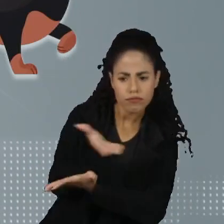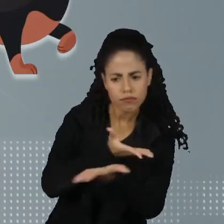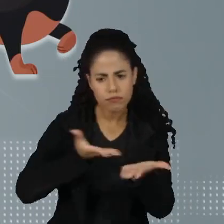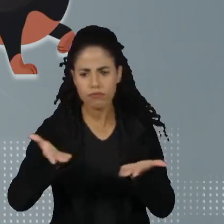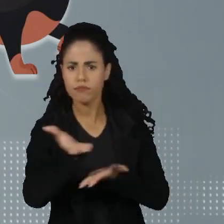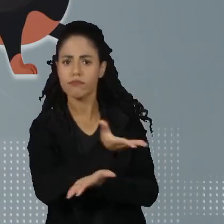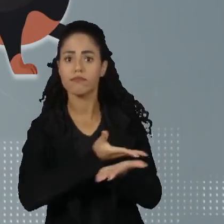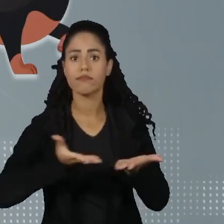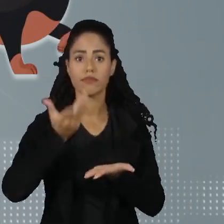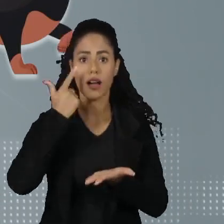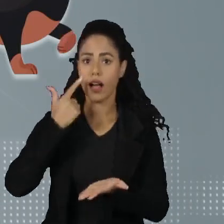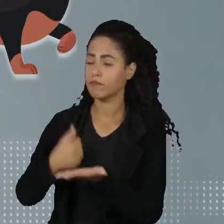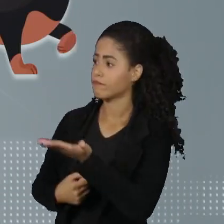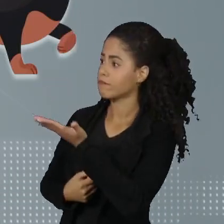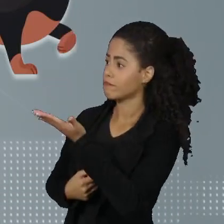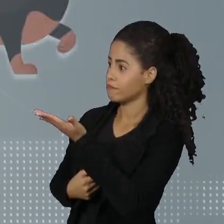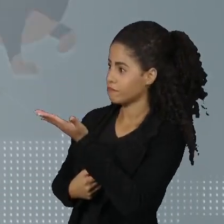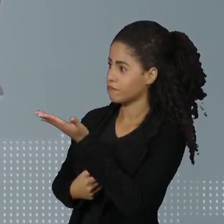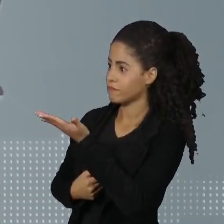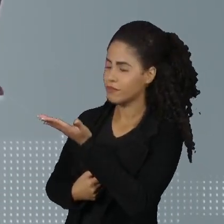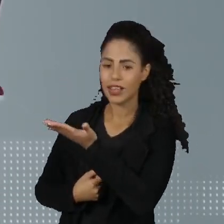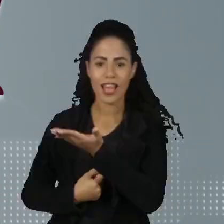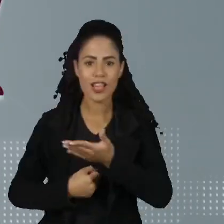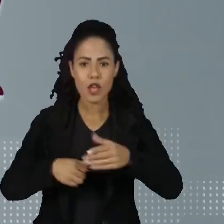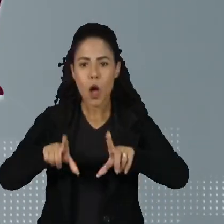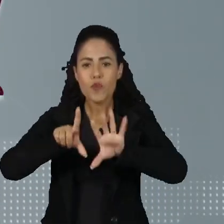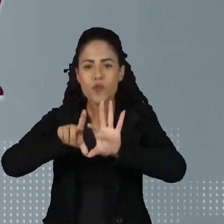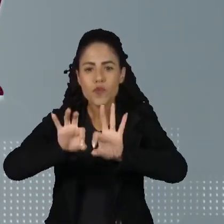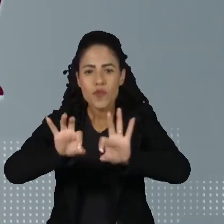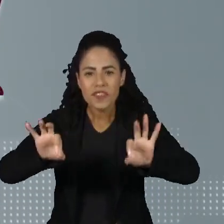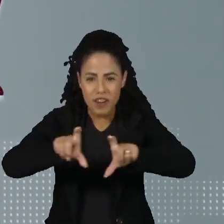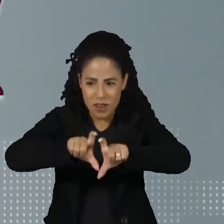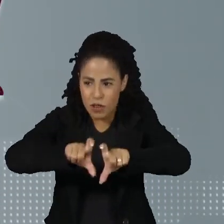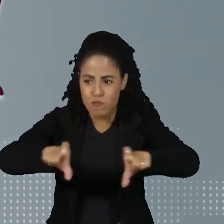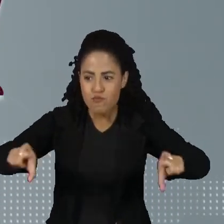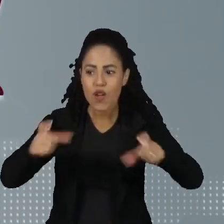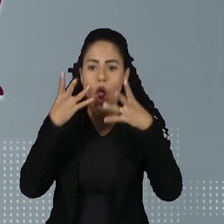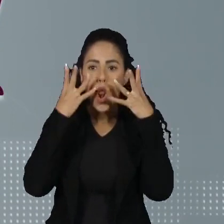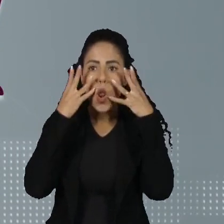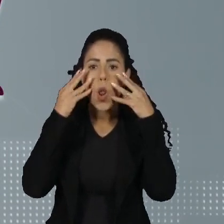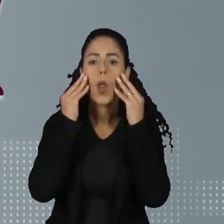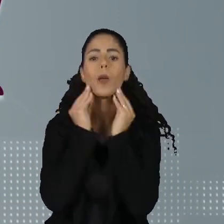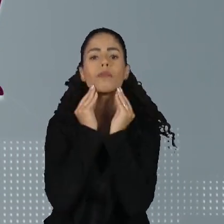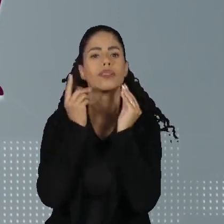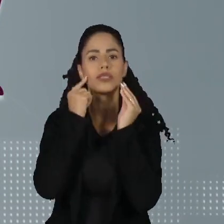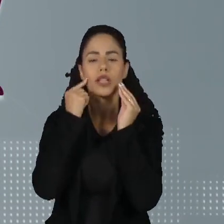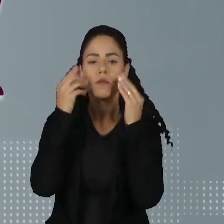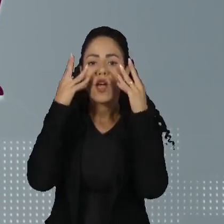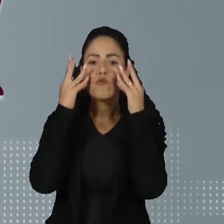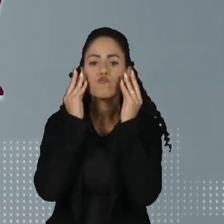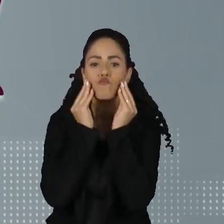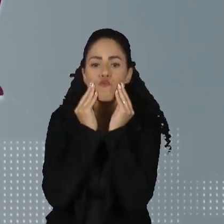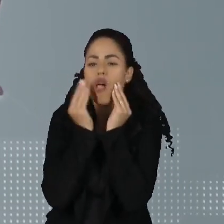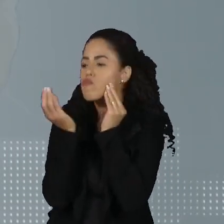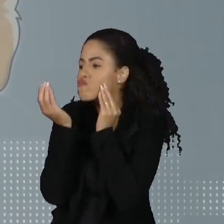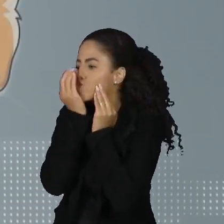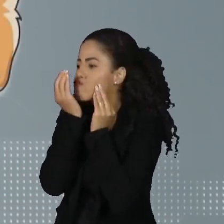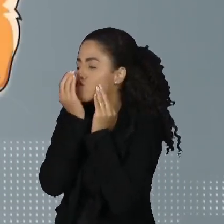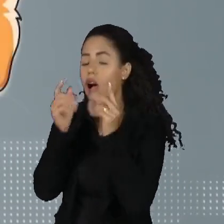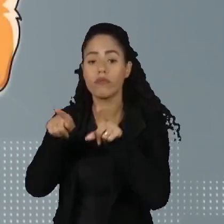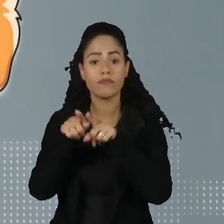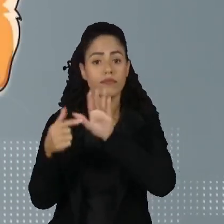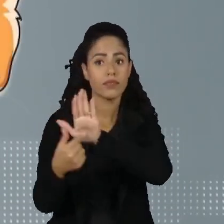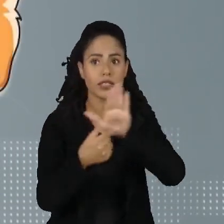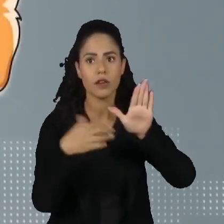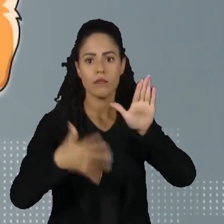nos Dash Hunts, conhecidos como salsichas, a baixa energia de cães braquicefálicos, como os Bulldogs, a